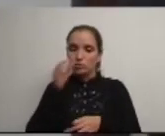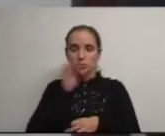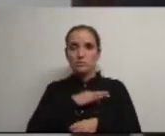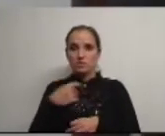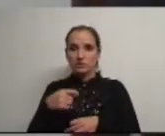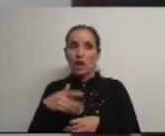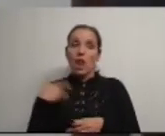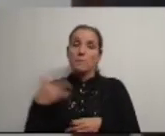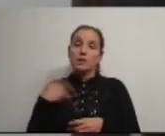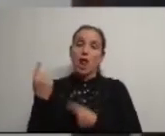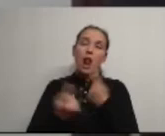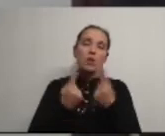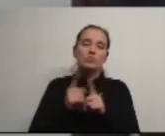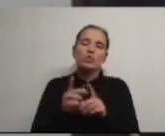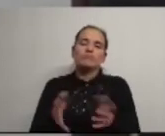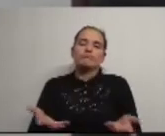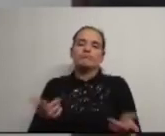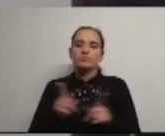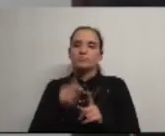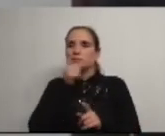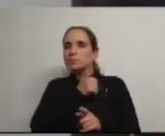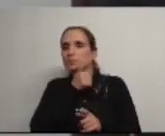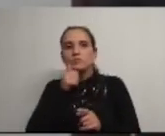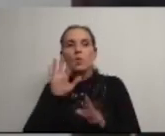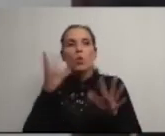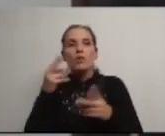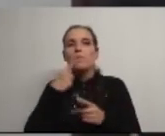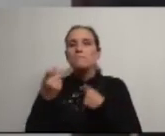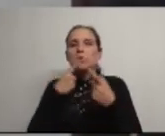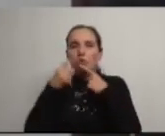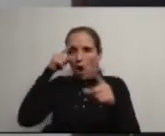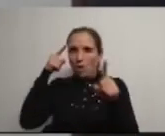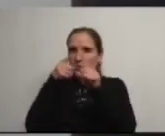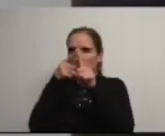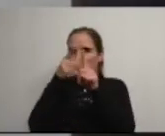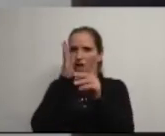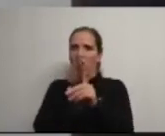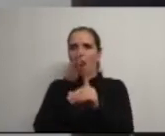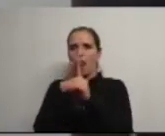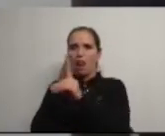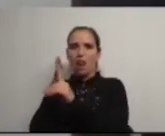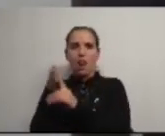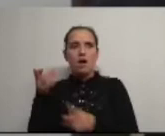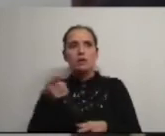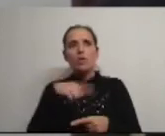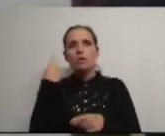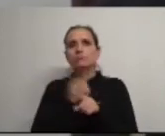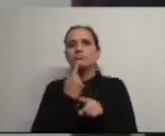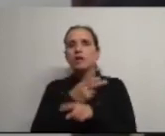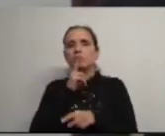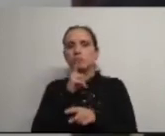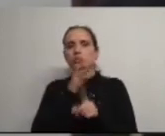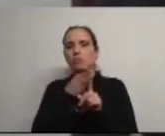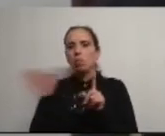lamentando alguma passividade também quando perante perguntas objetivamente feitas desta tribuna outras tantas respostas